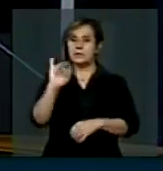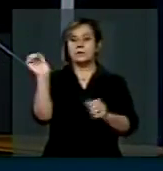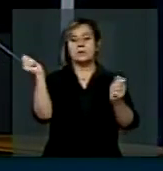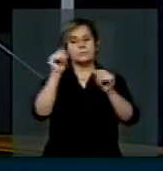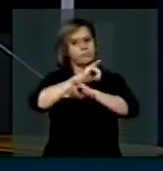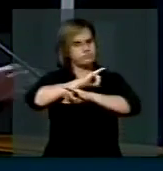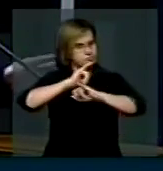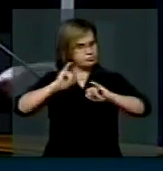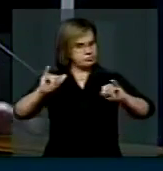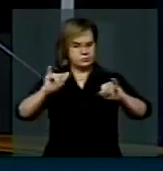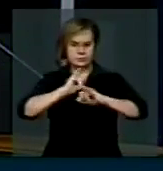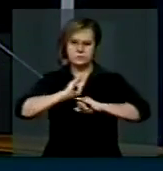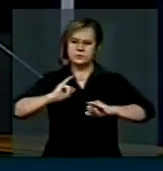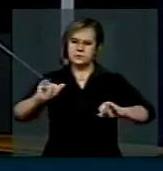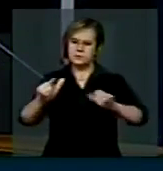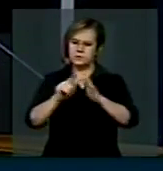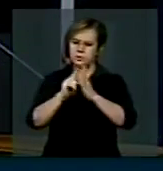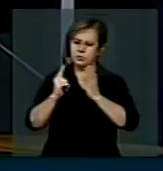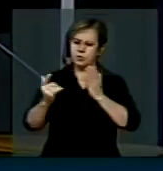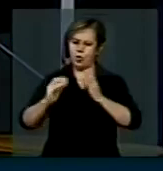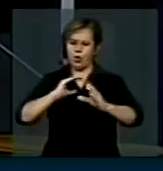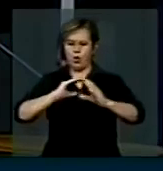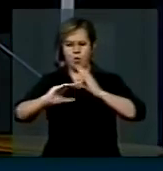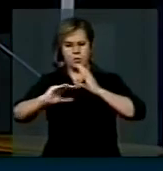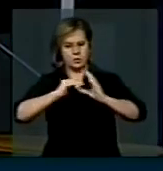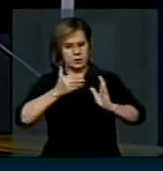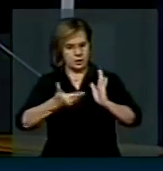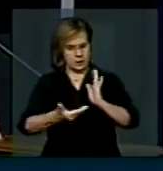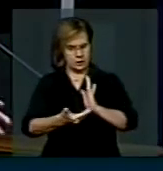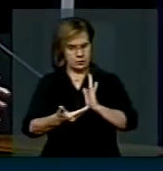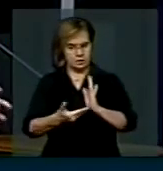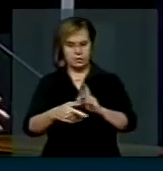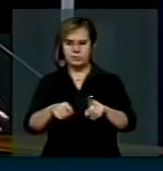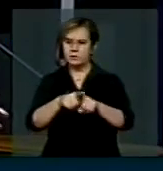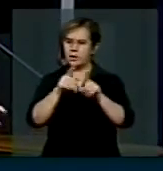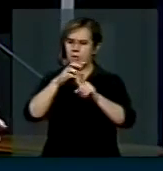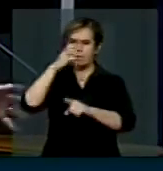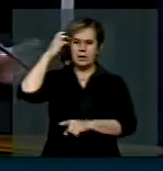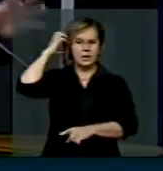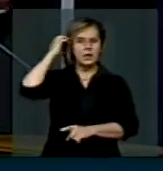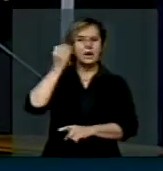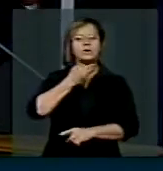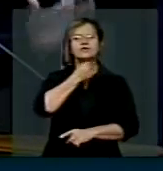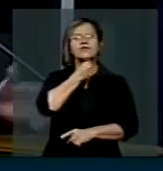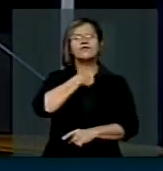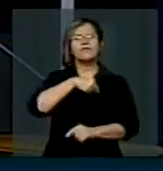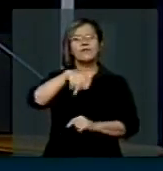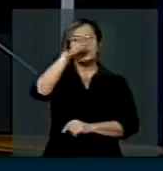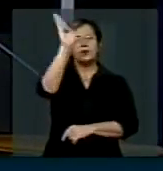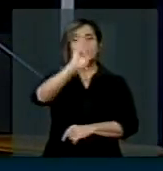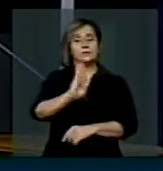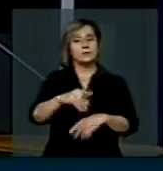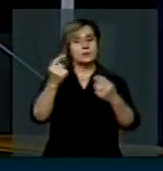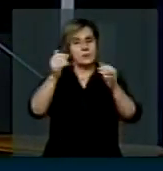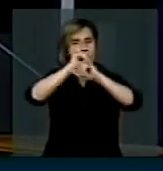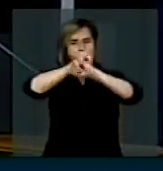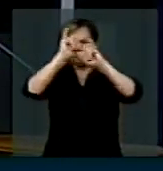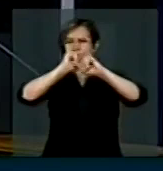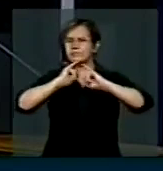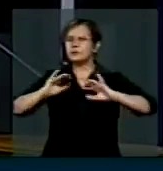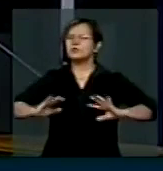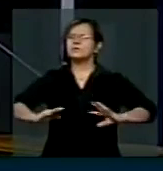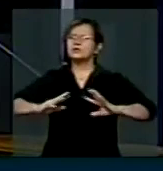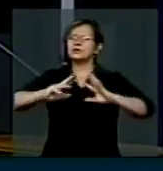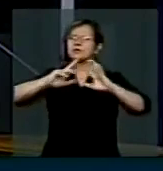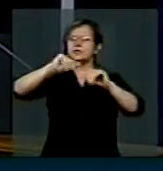possa merecer ampla divulgação nos meios de comunicação da Casa e também na voz do Brasil, porque nós precisamos espraiar para toda a região